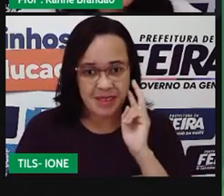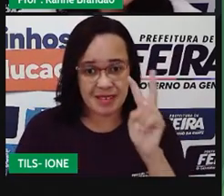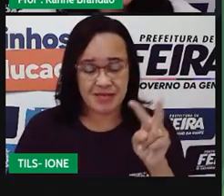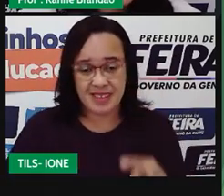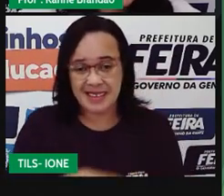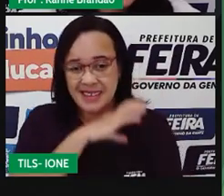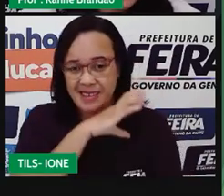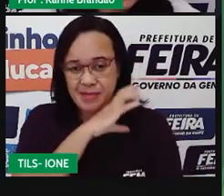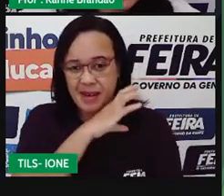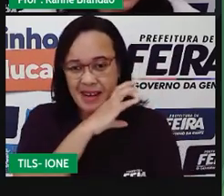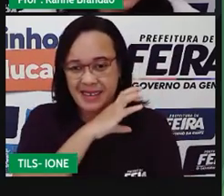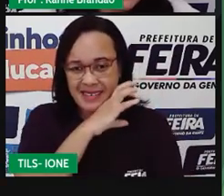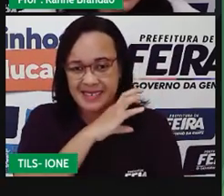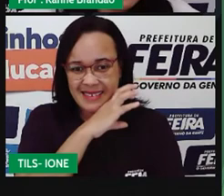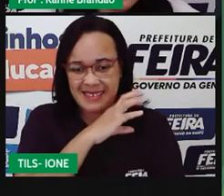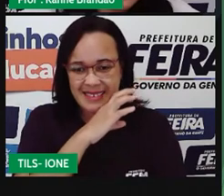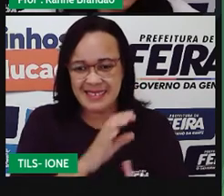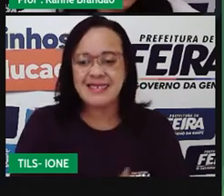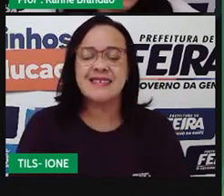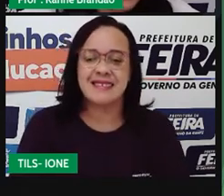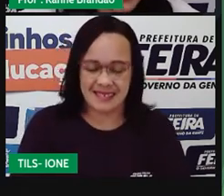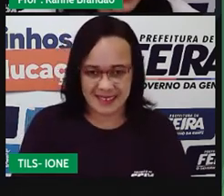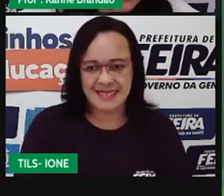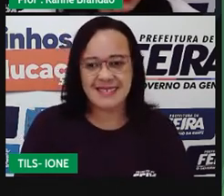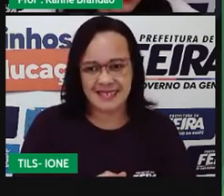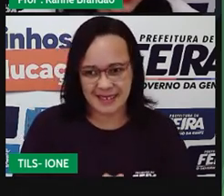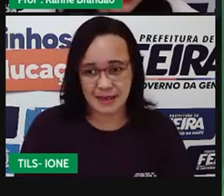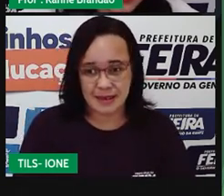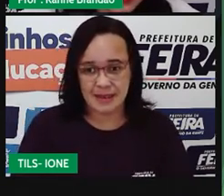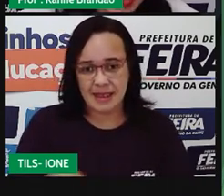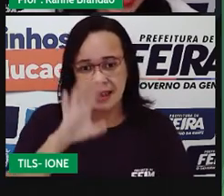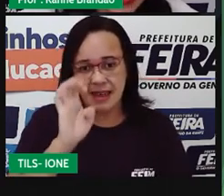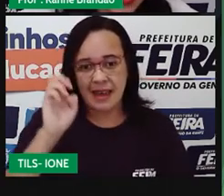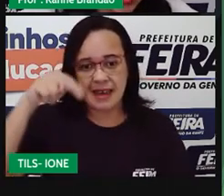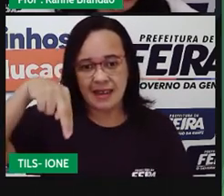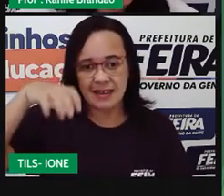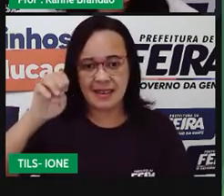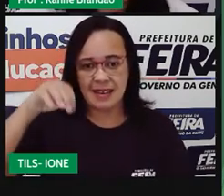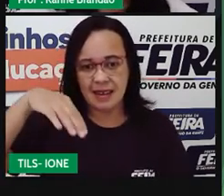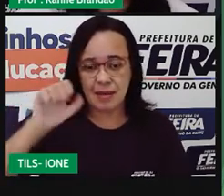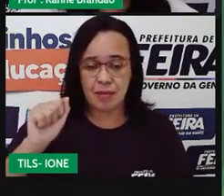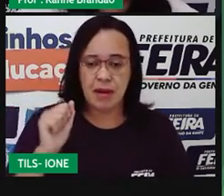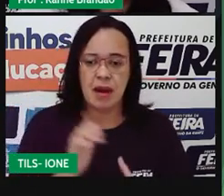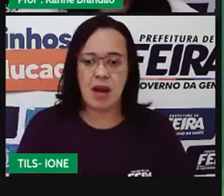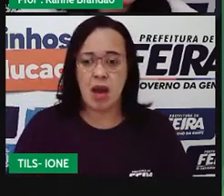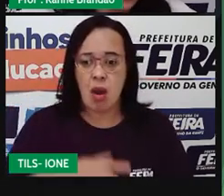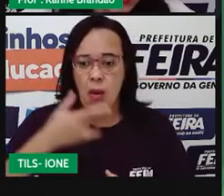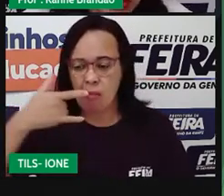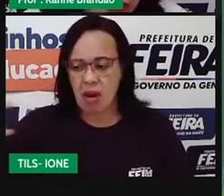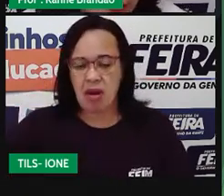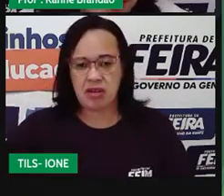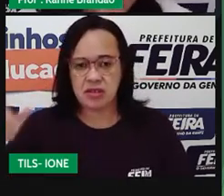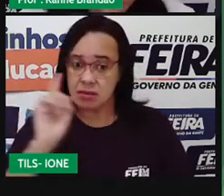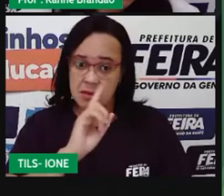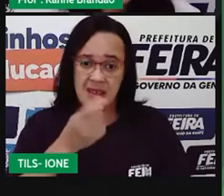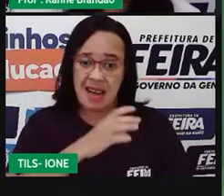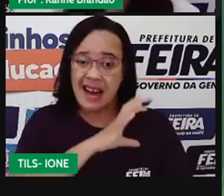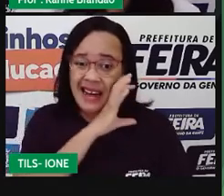A gente tem uma hiena se alimentando dos restos alimentares de um outro peixe, de um outro